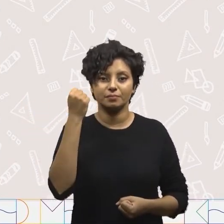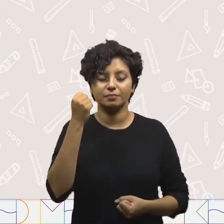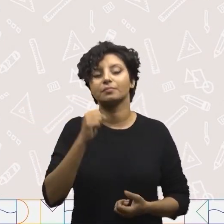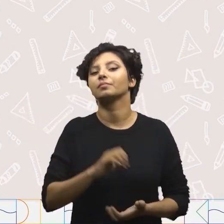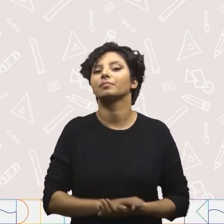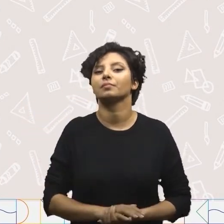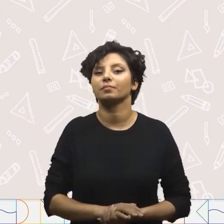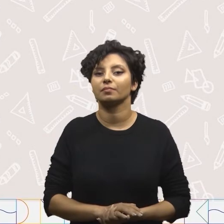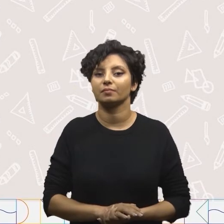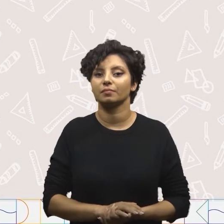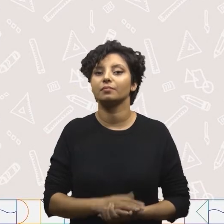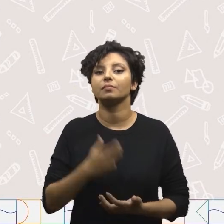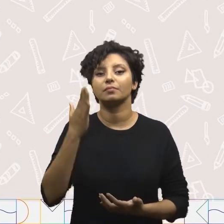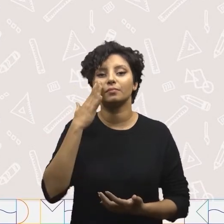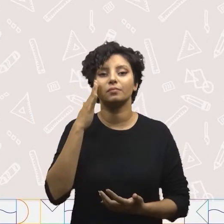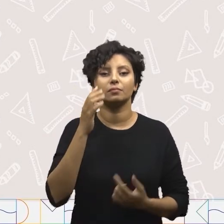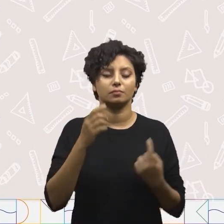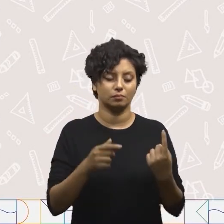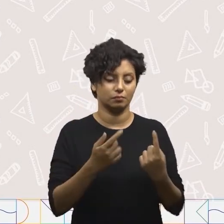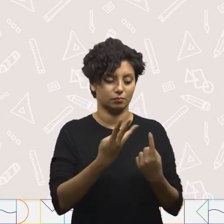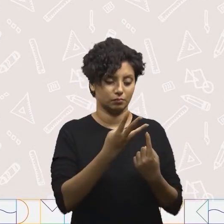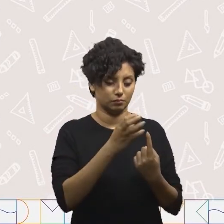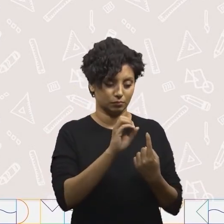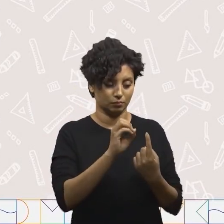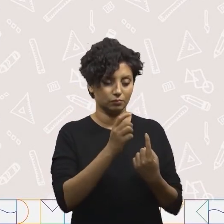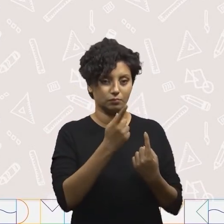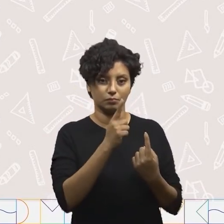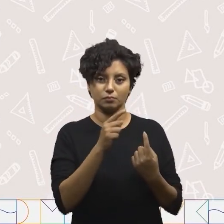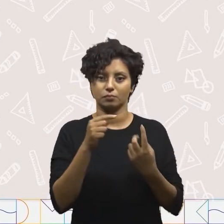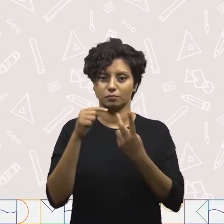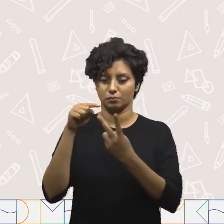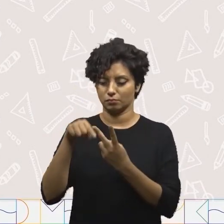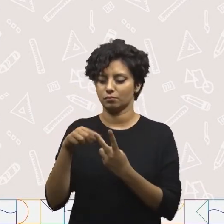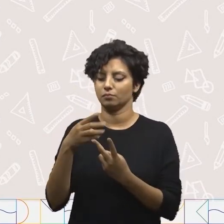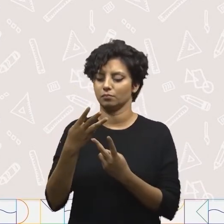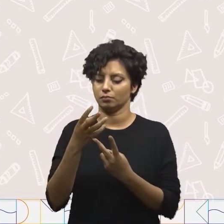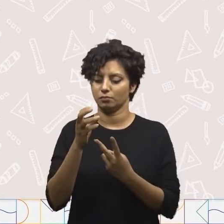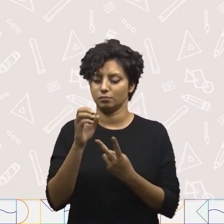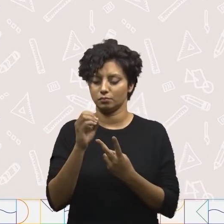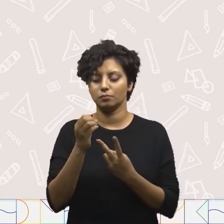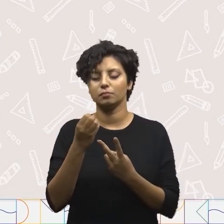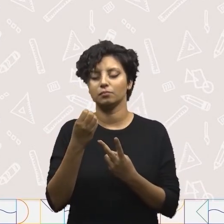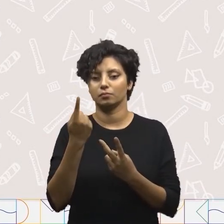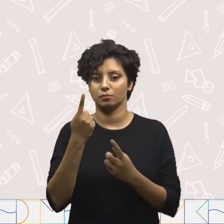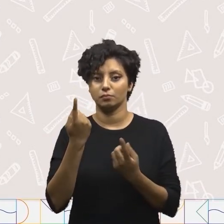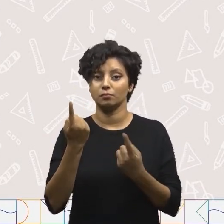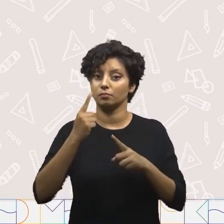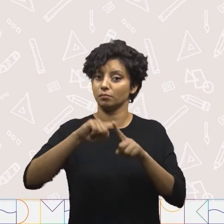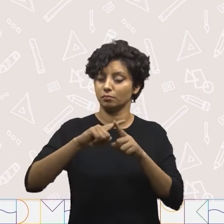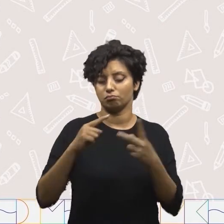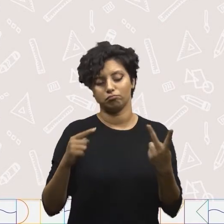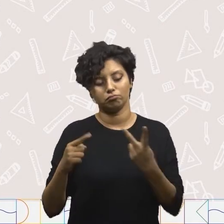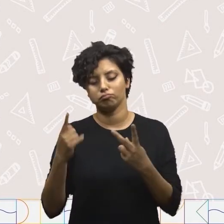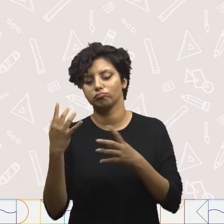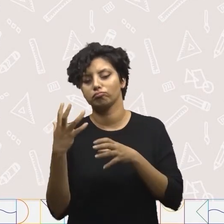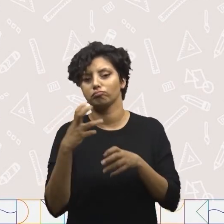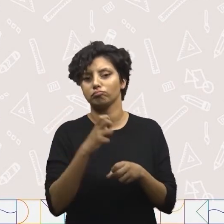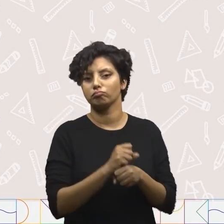pães? Eu sei que um pão tem 400 gramas. Então, eu vou somar